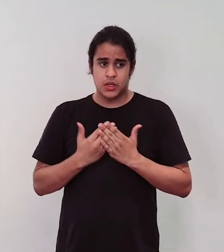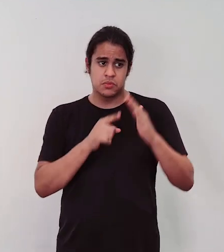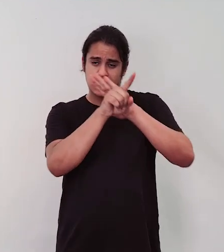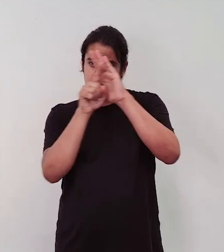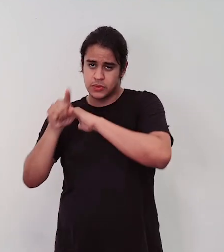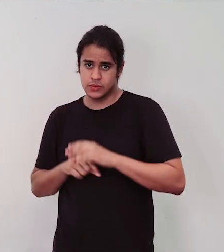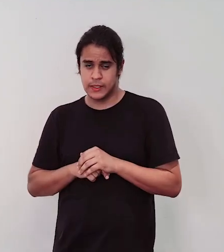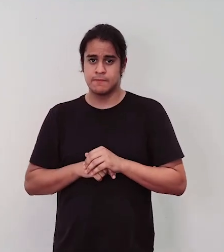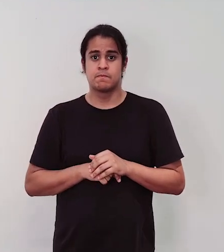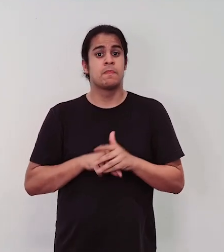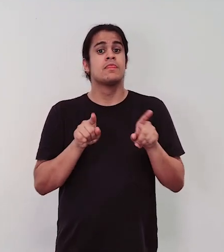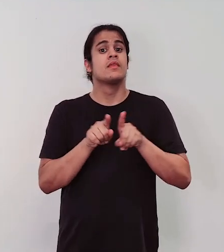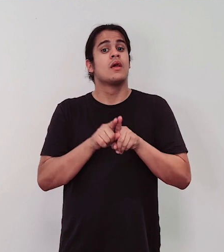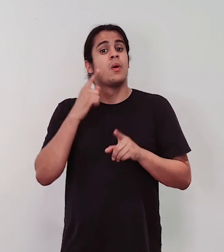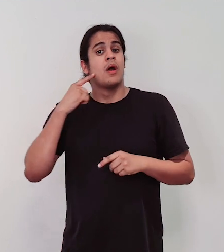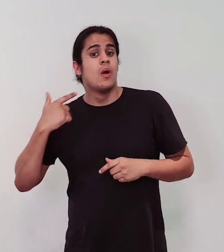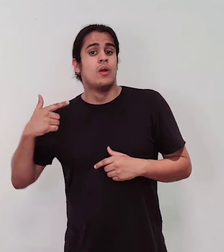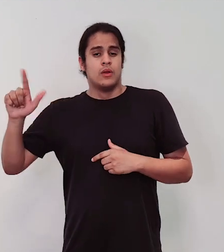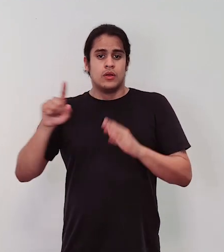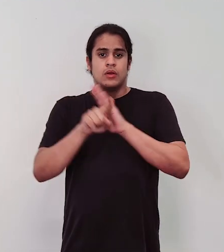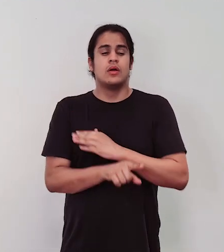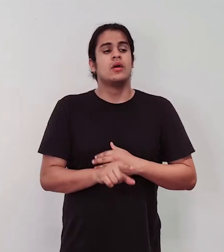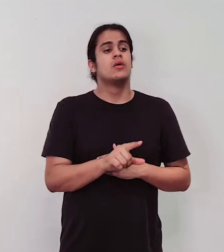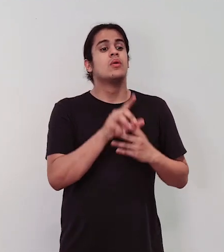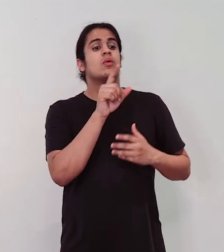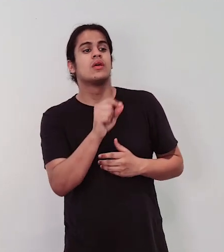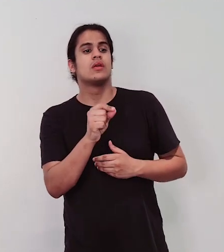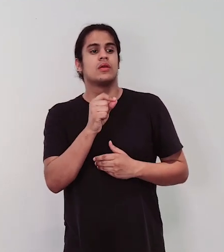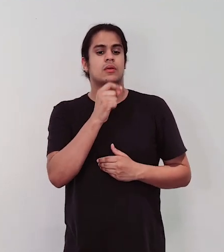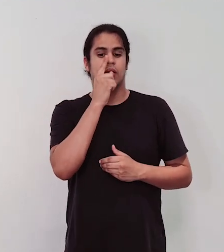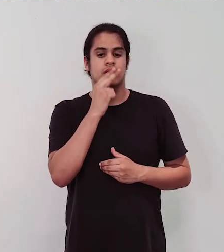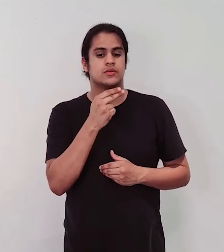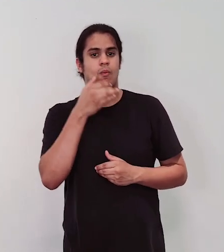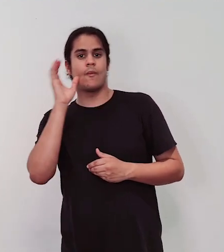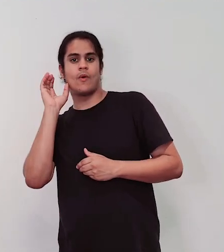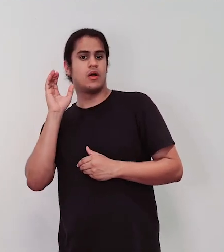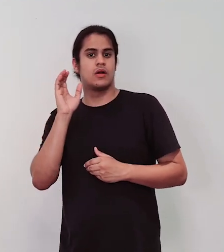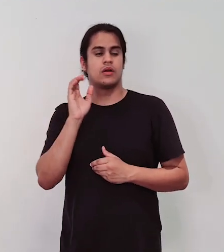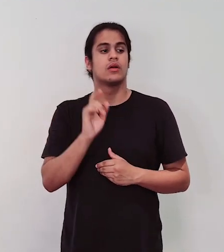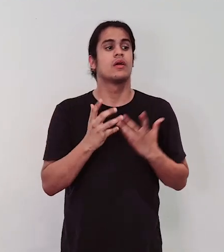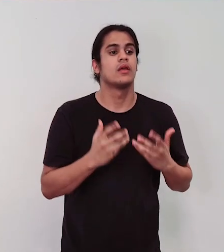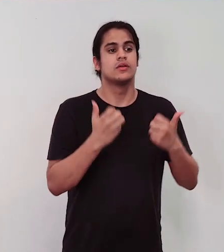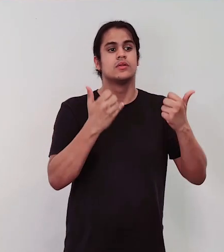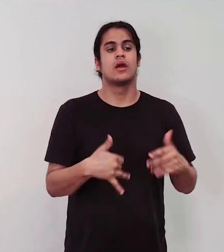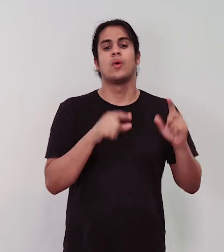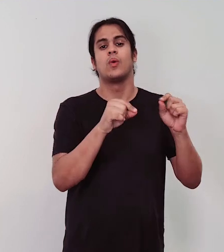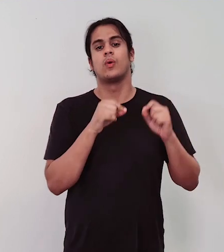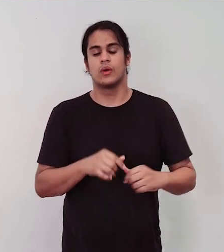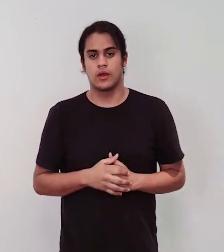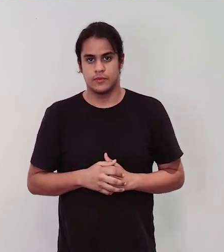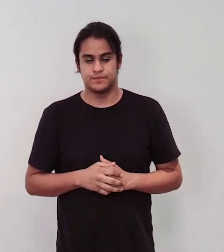a gente encheu as portas do banheiro com frases, com mensagens, imagens. E na última porta, a gente